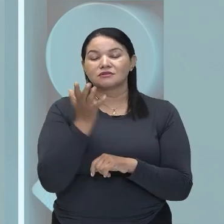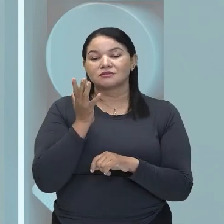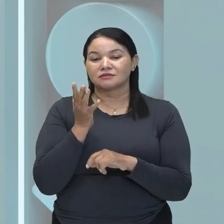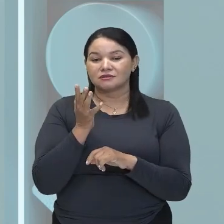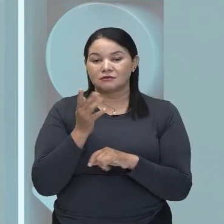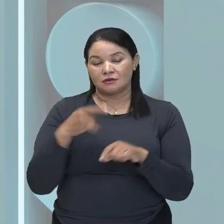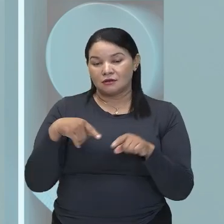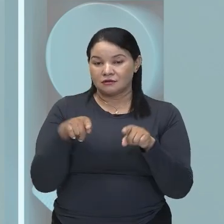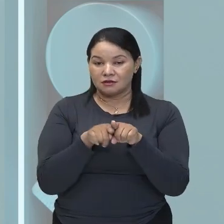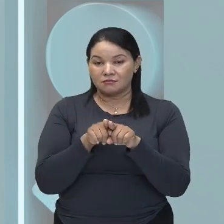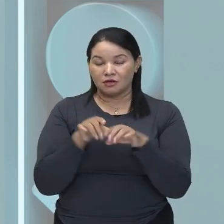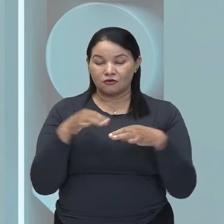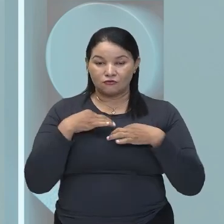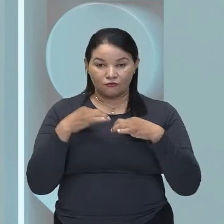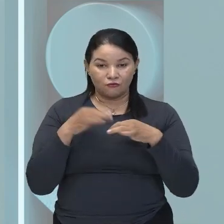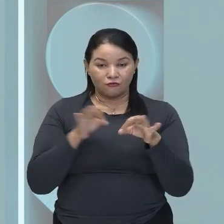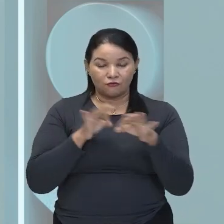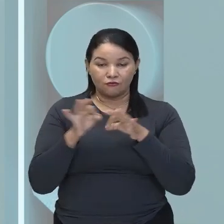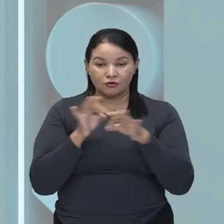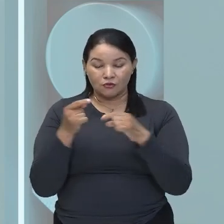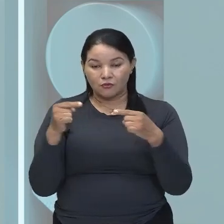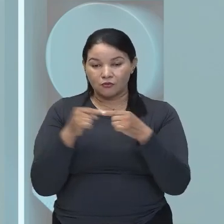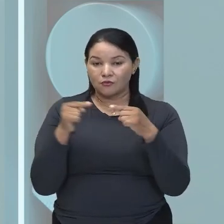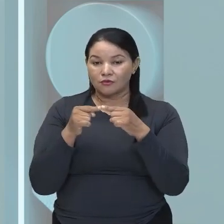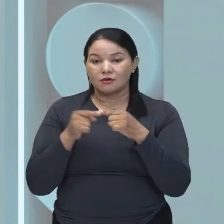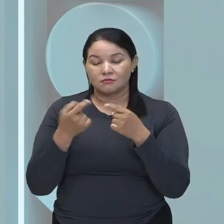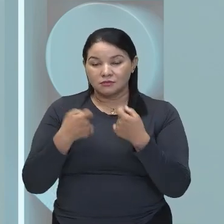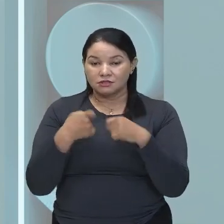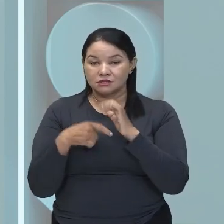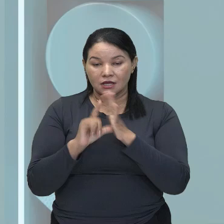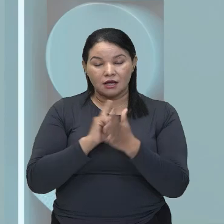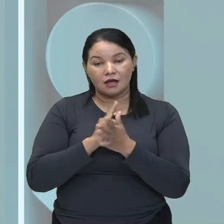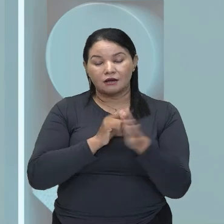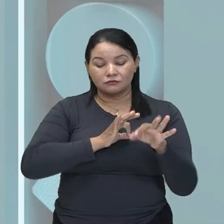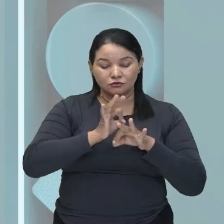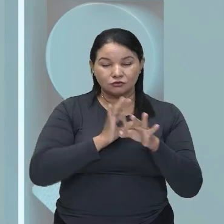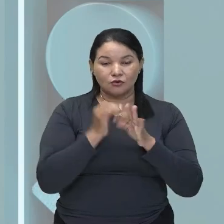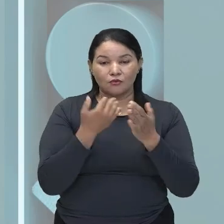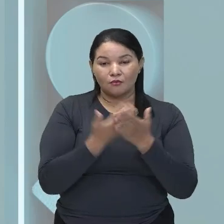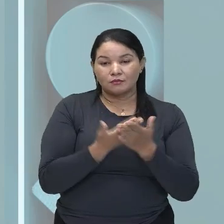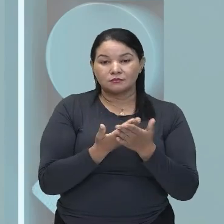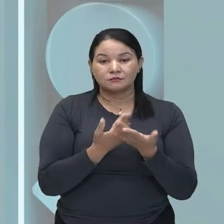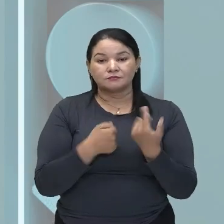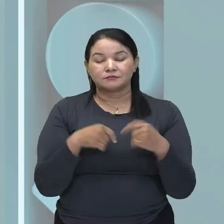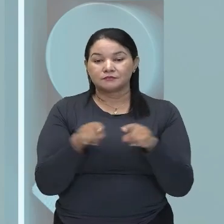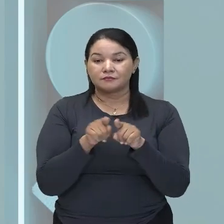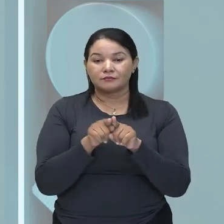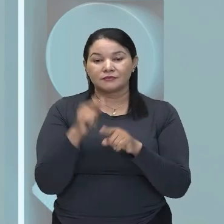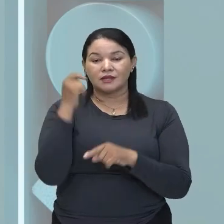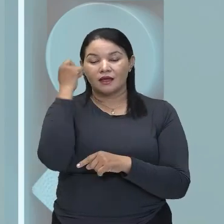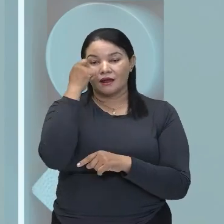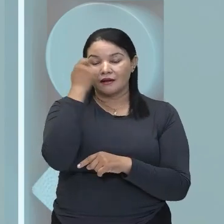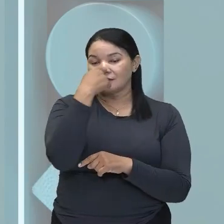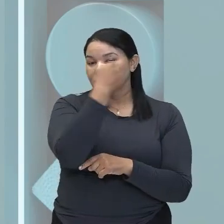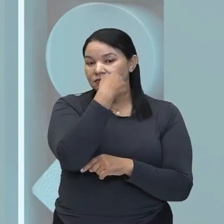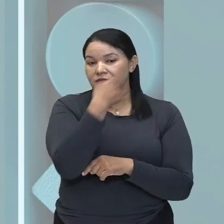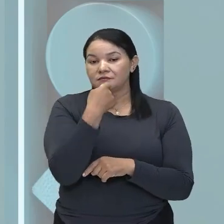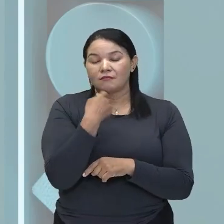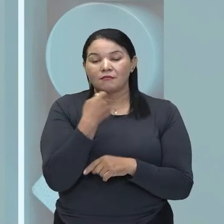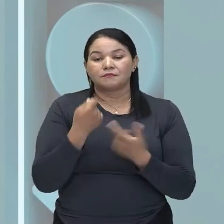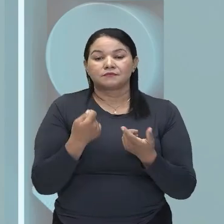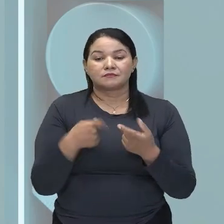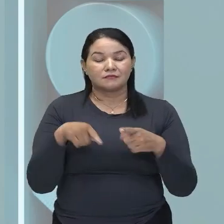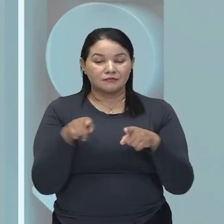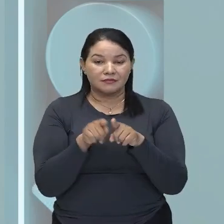do figurino, Que tem que ter um todo, Um estudo, Um preparo. Tem a maquiagem, Isso, trejeitos ali do